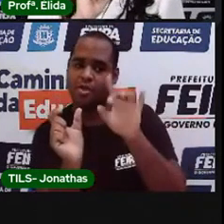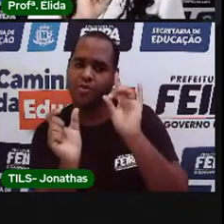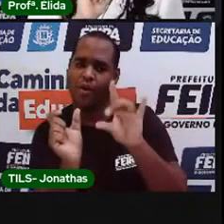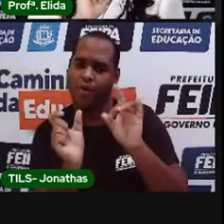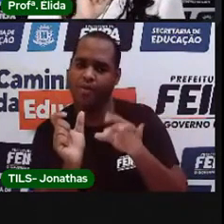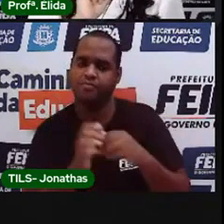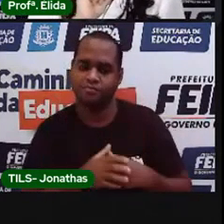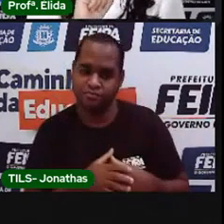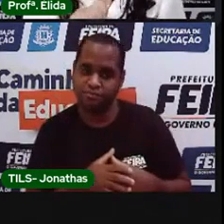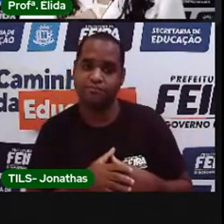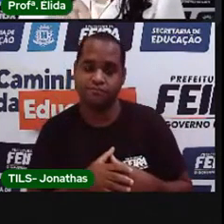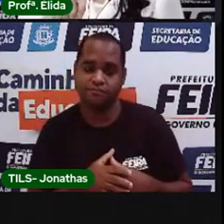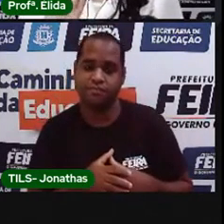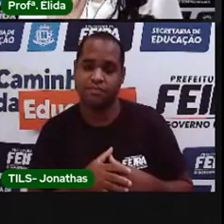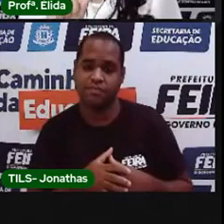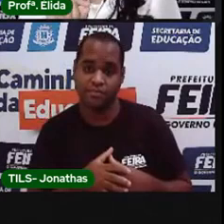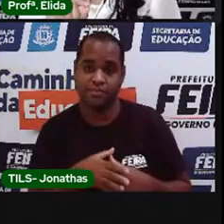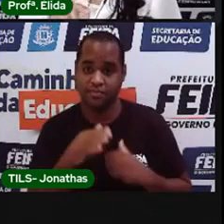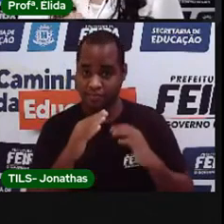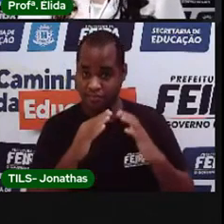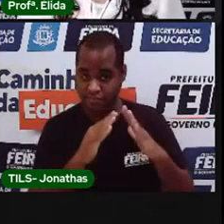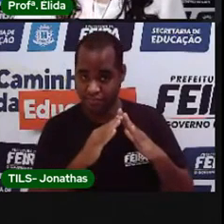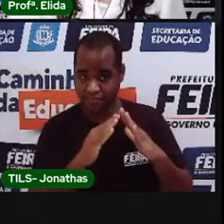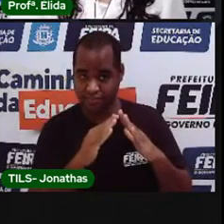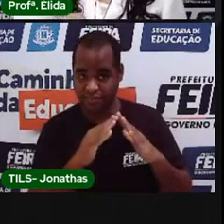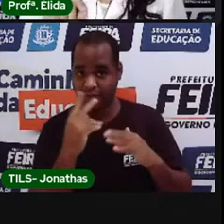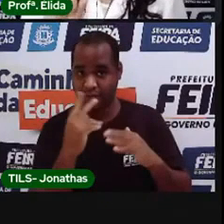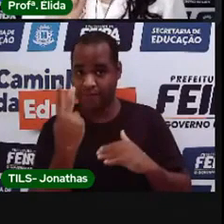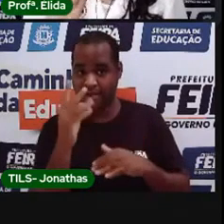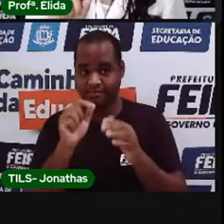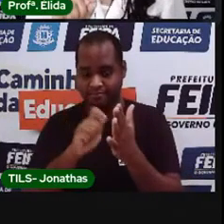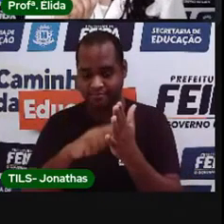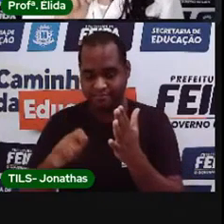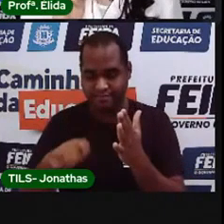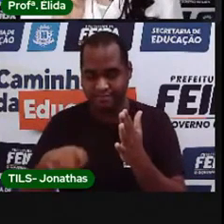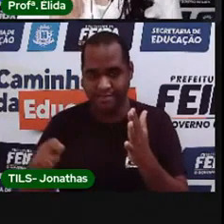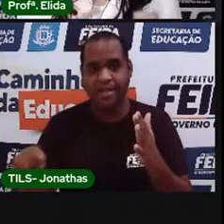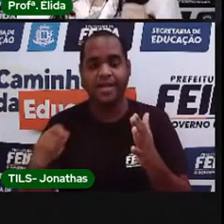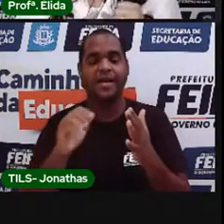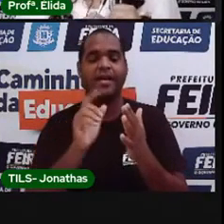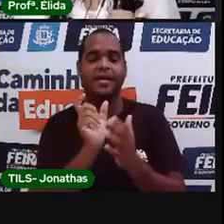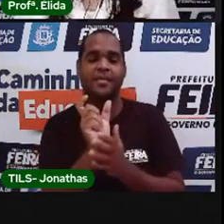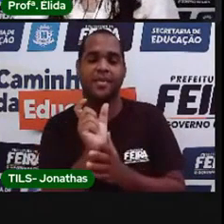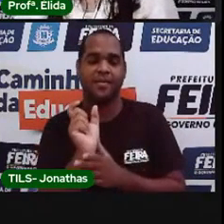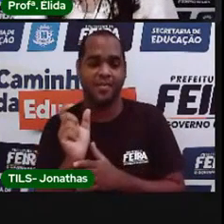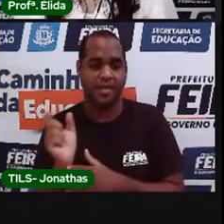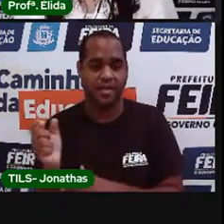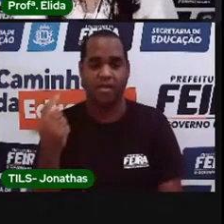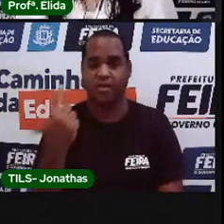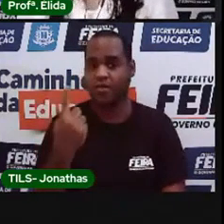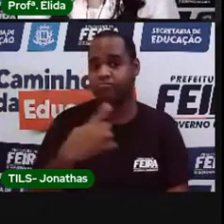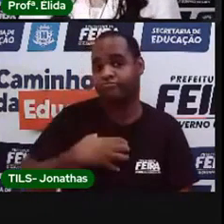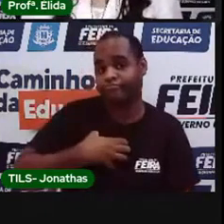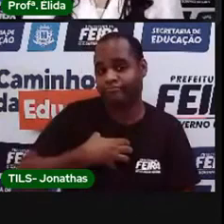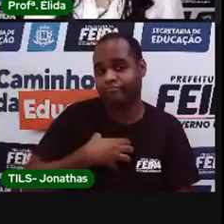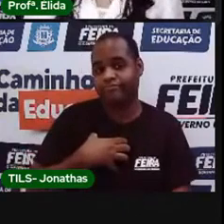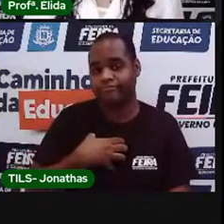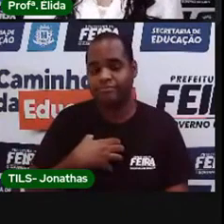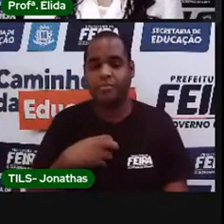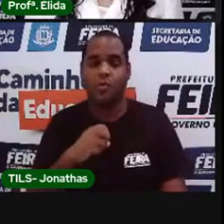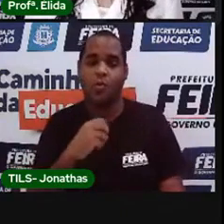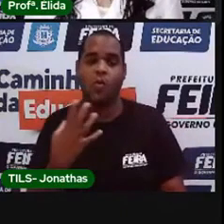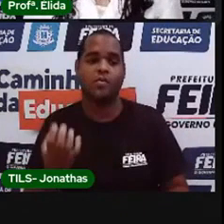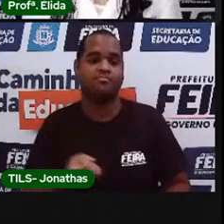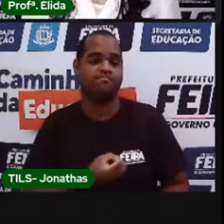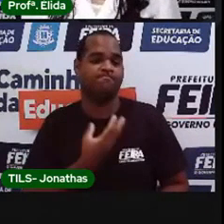pedacinho de papel. Em cada pedacinho, você vai escrever um sentimento com a